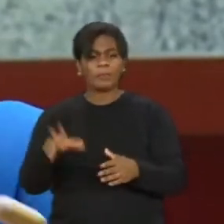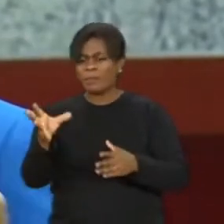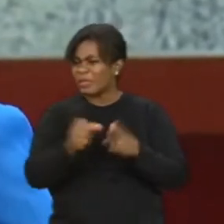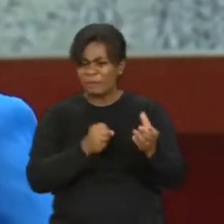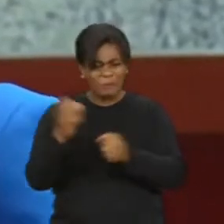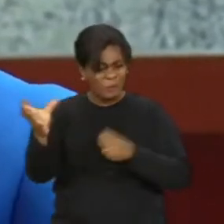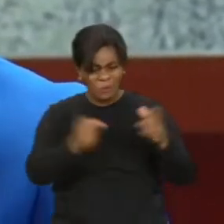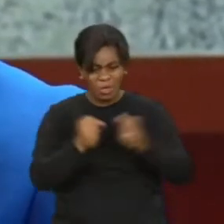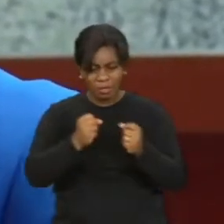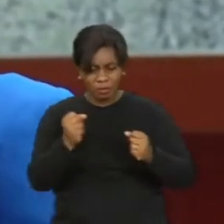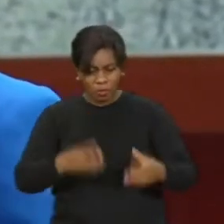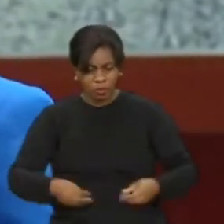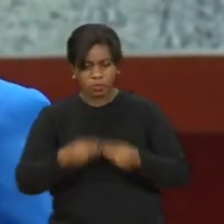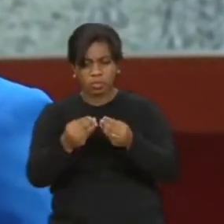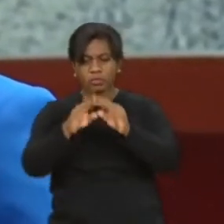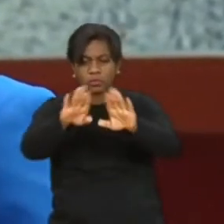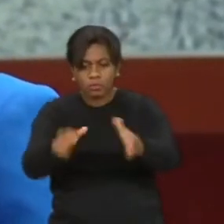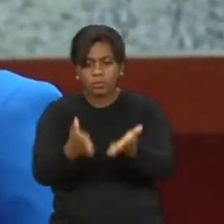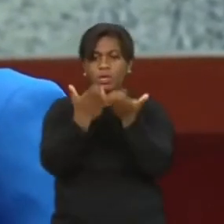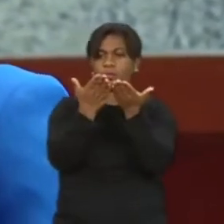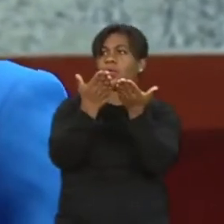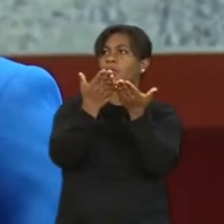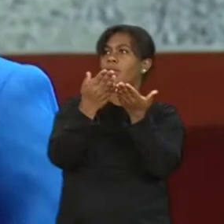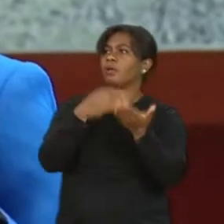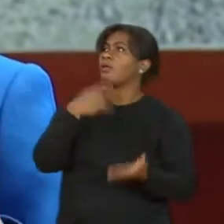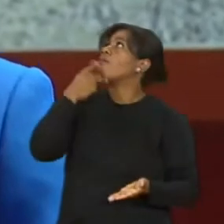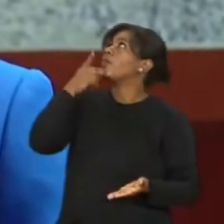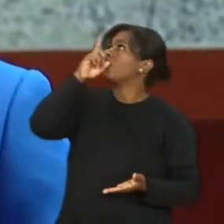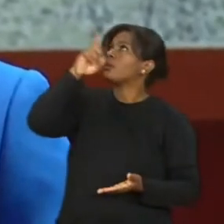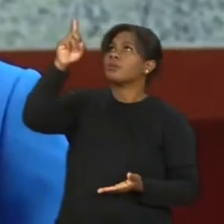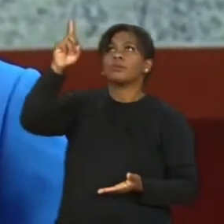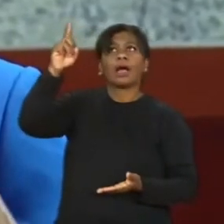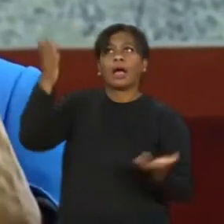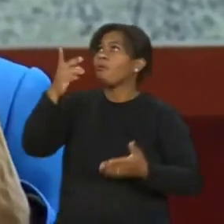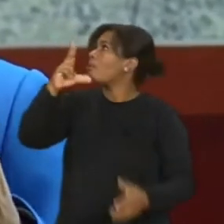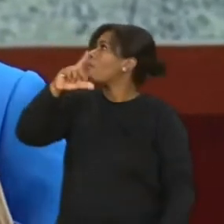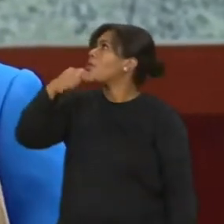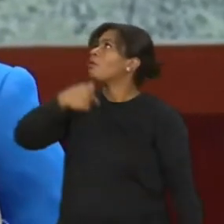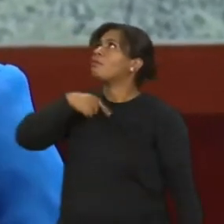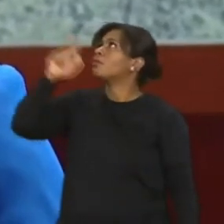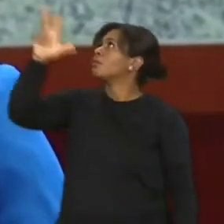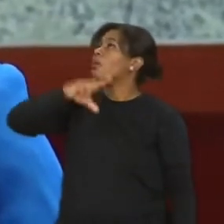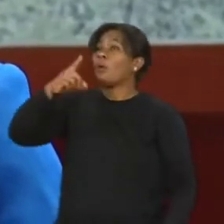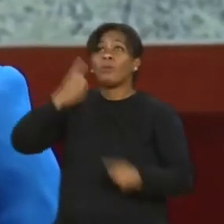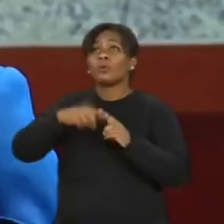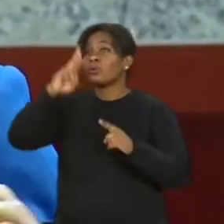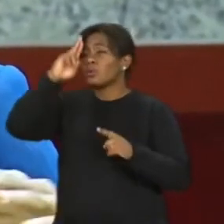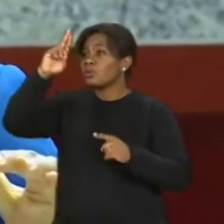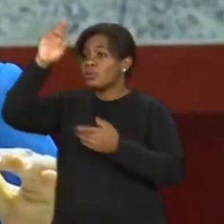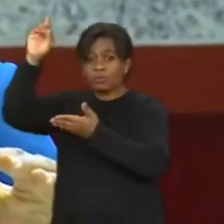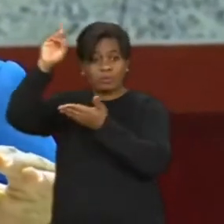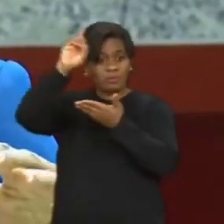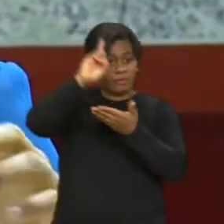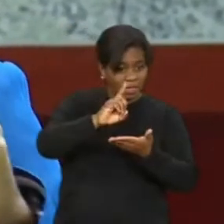e coloquei tudo no altar. falei, meu Deus, agora é eu e senhor, porque se o senhor não descer aqui, acabou.